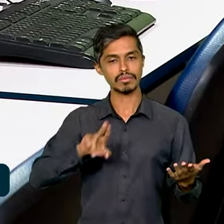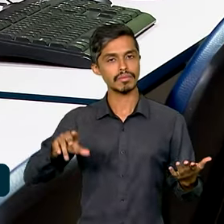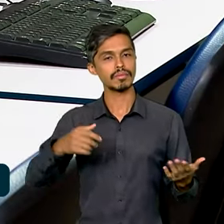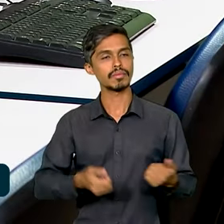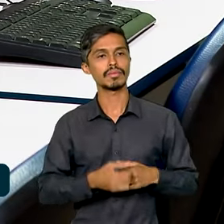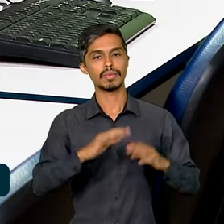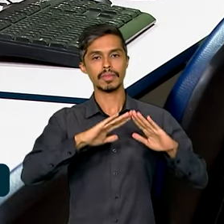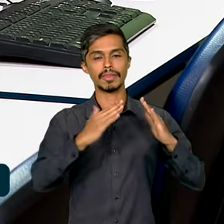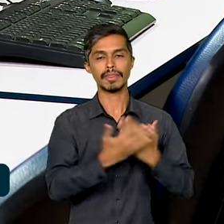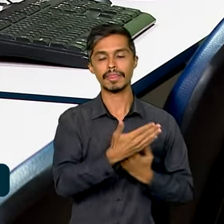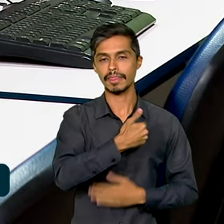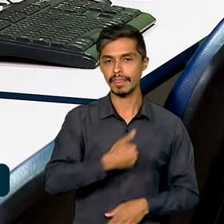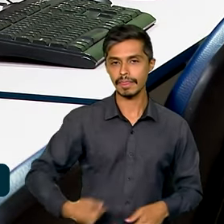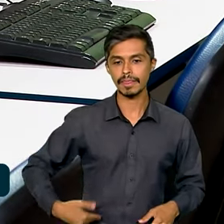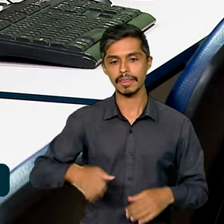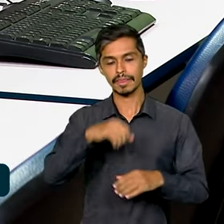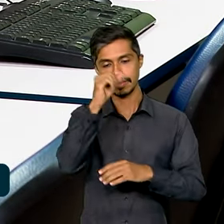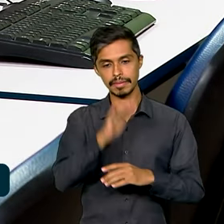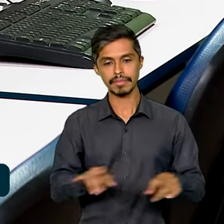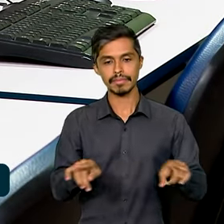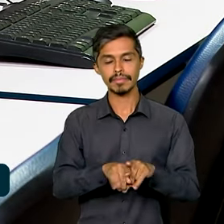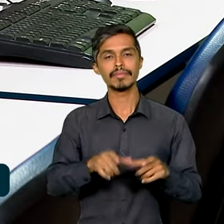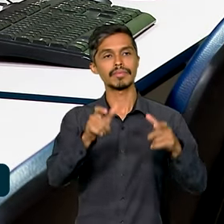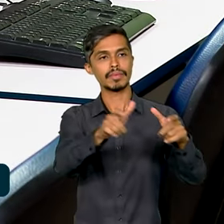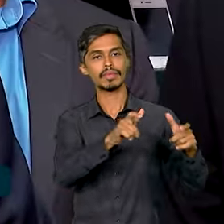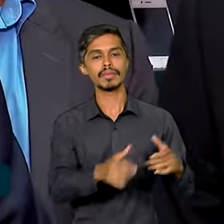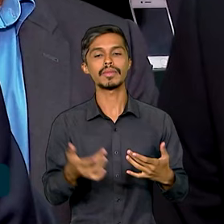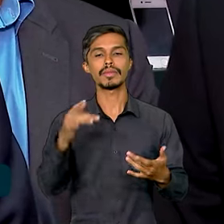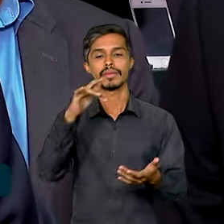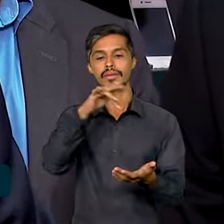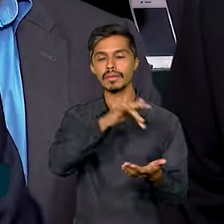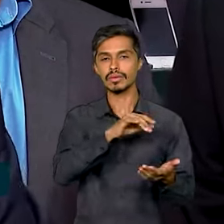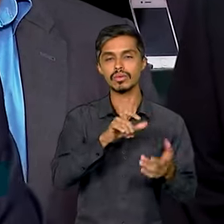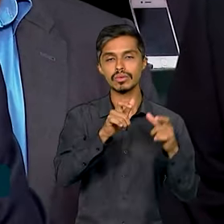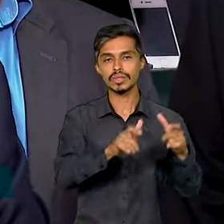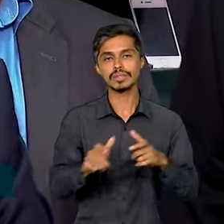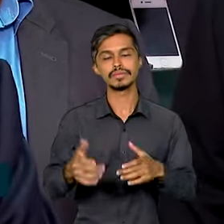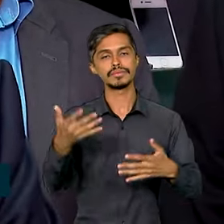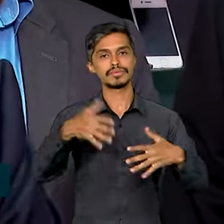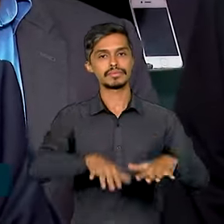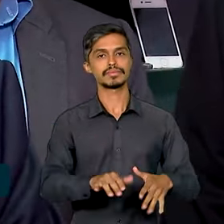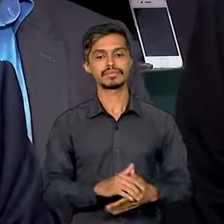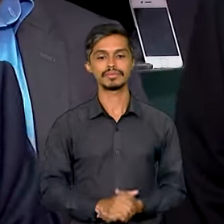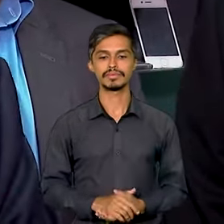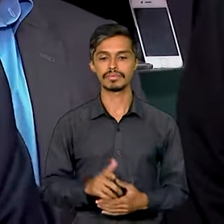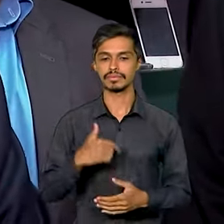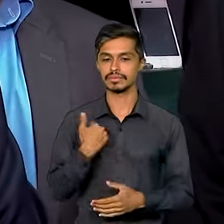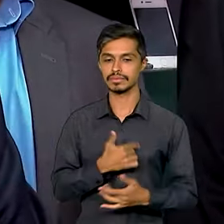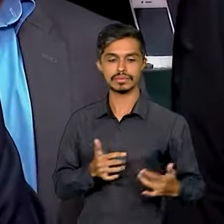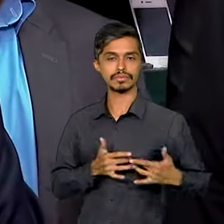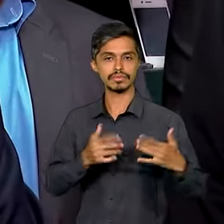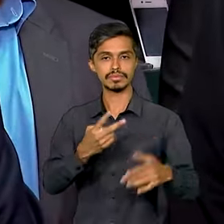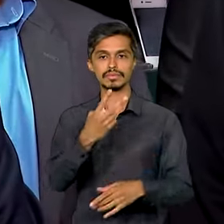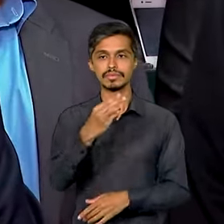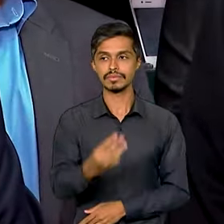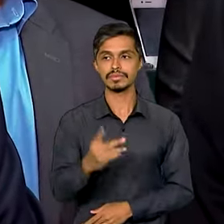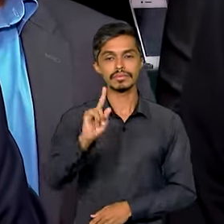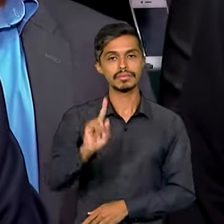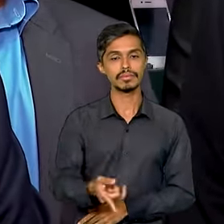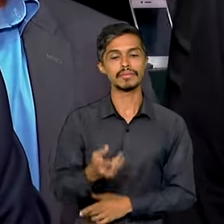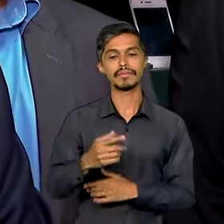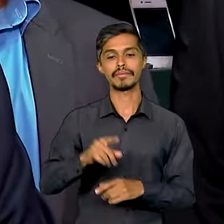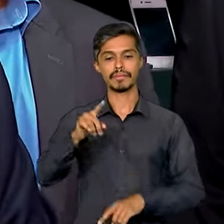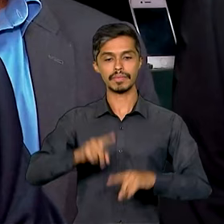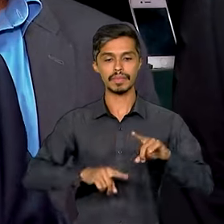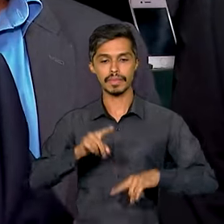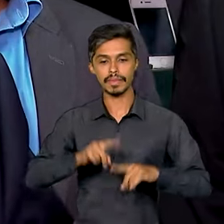escolas públicas brasileiras e pontos de inclusão. Permite que nós doemos esses 23 mil equipamentos